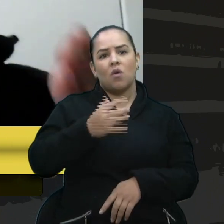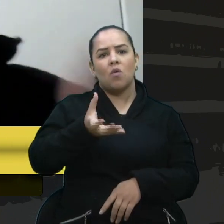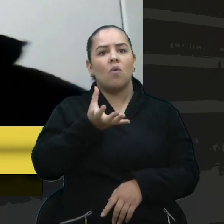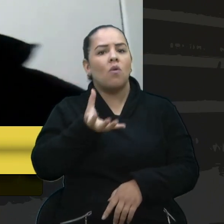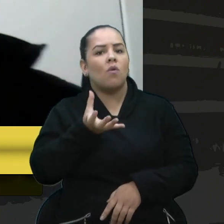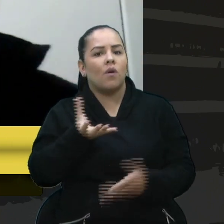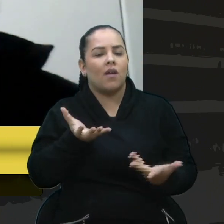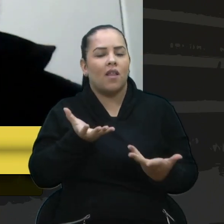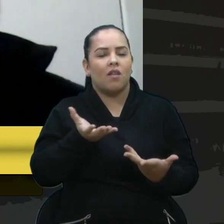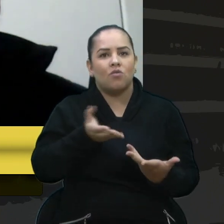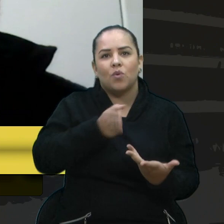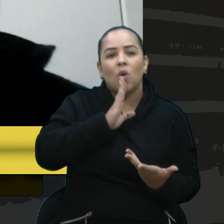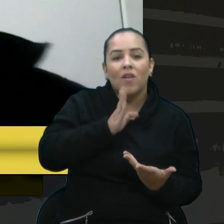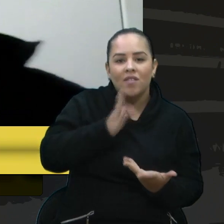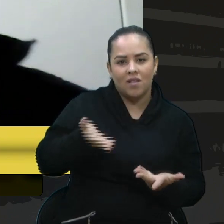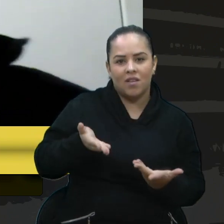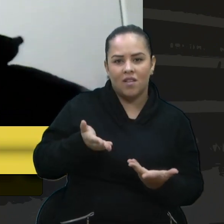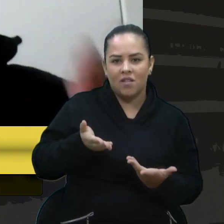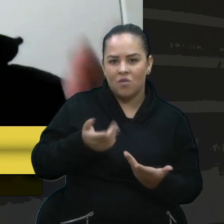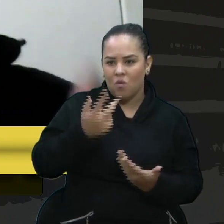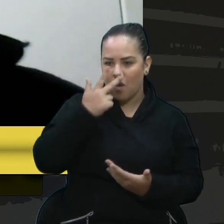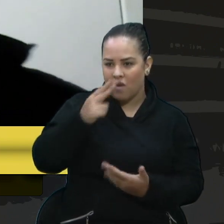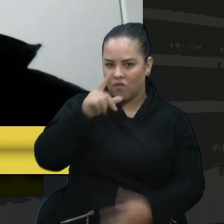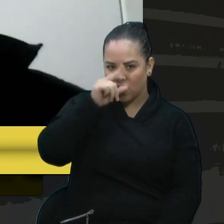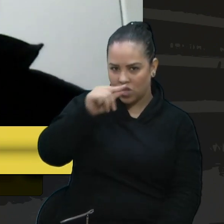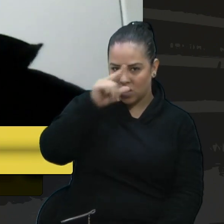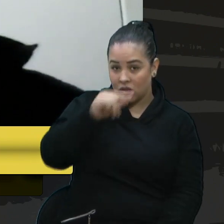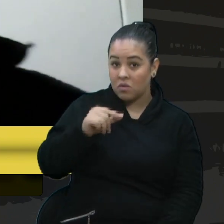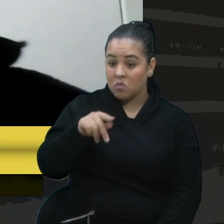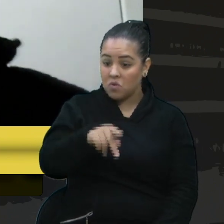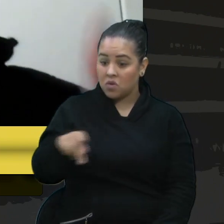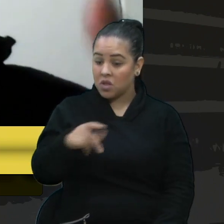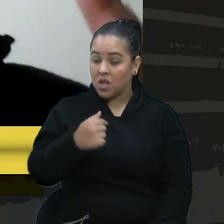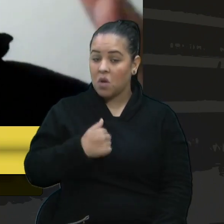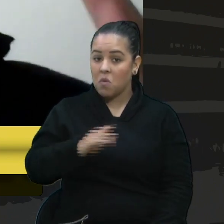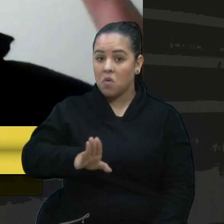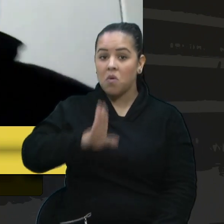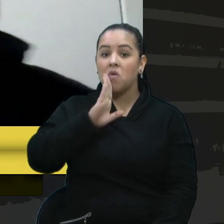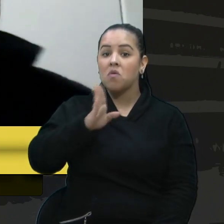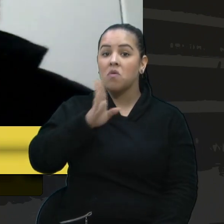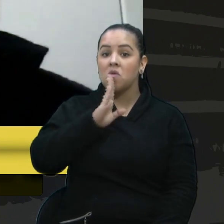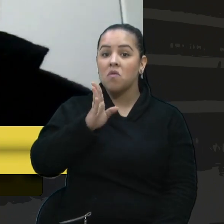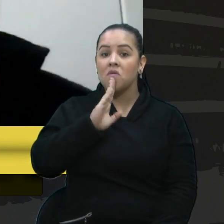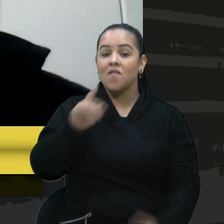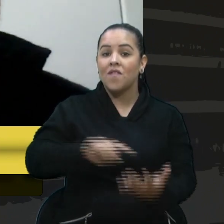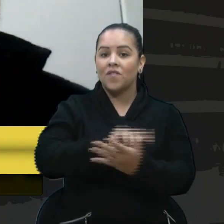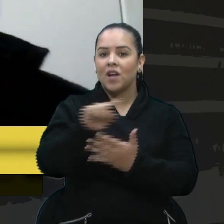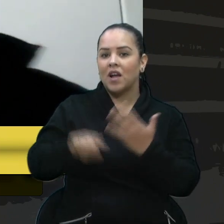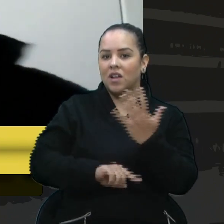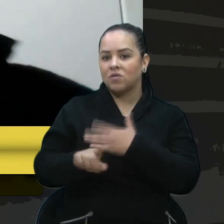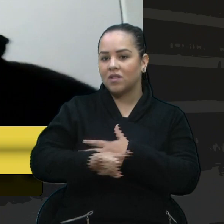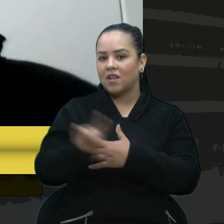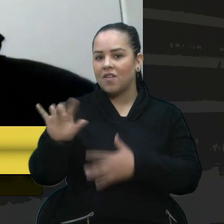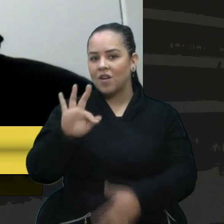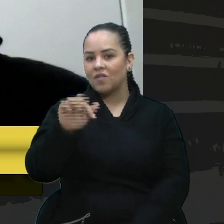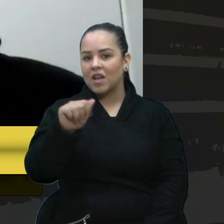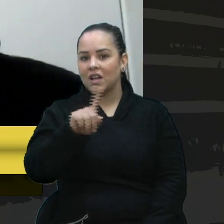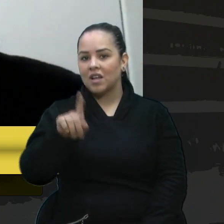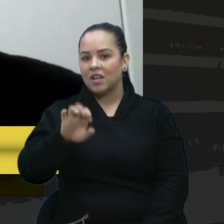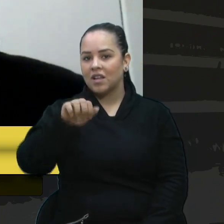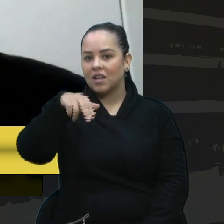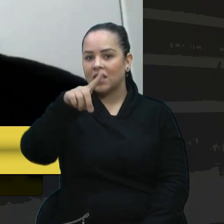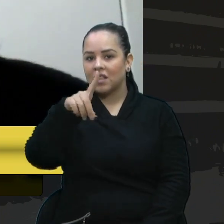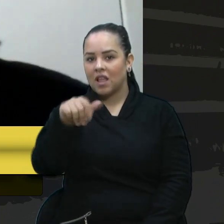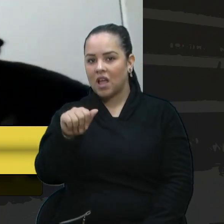dizer ao vereador Fantinel que dos professores que eu conheço, inclusive muitos lá de Fazenda Souza, da escola